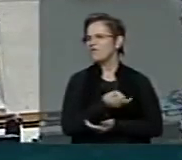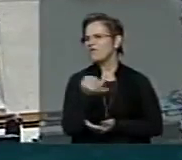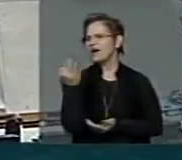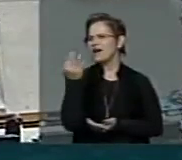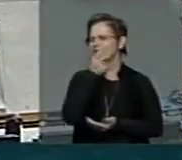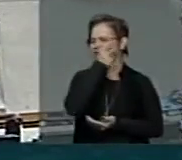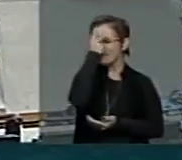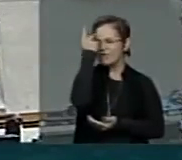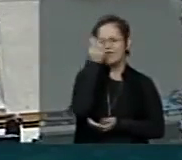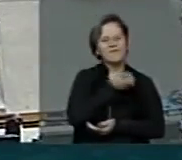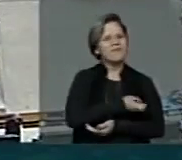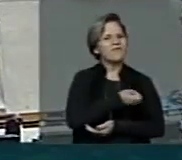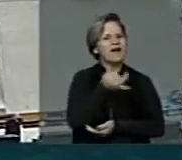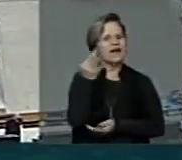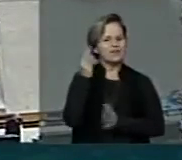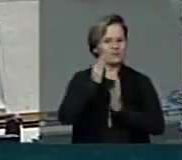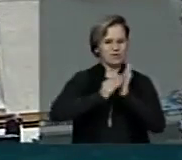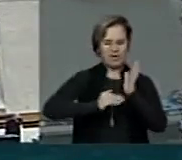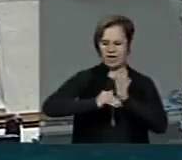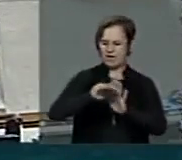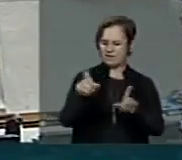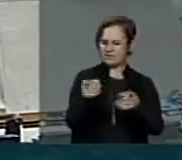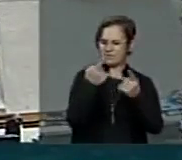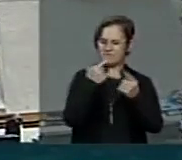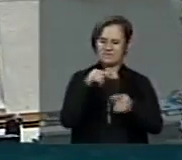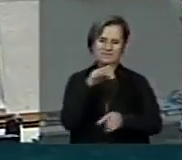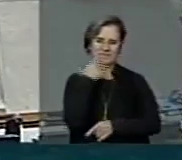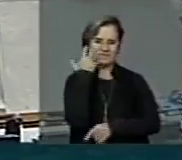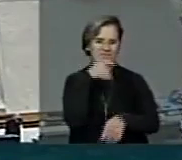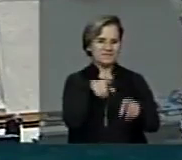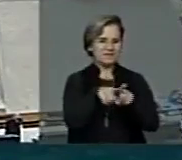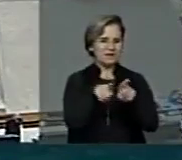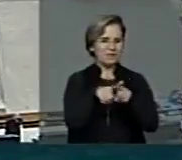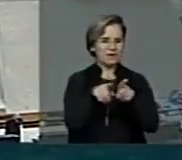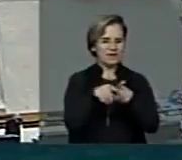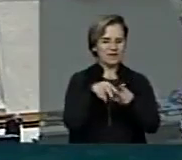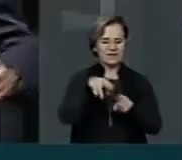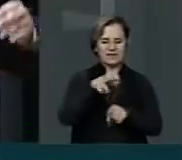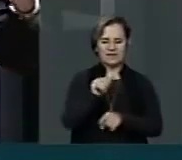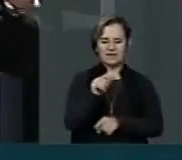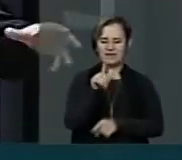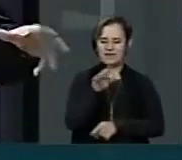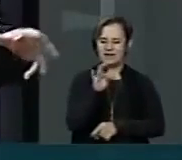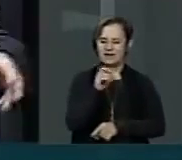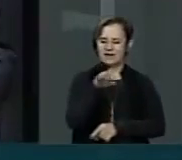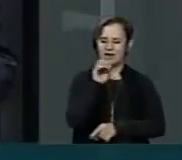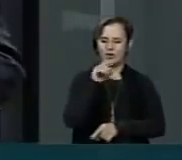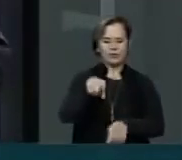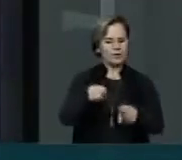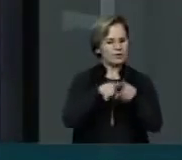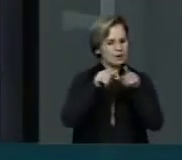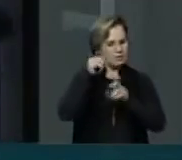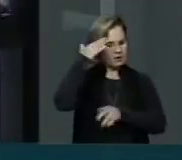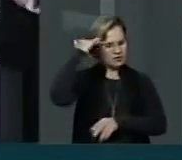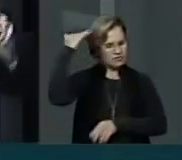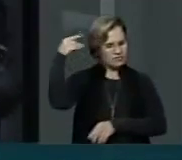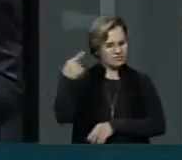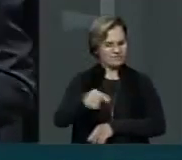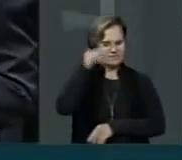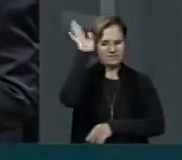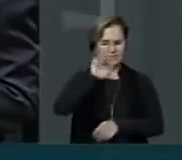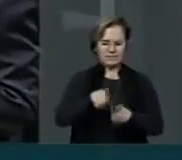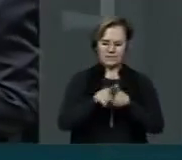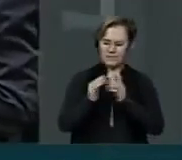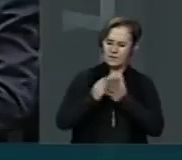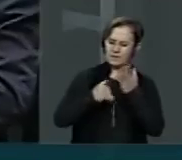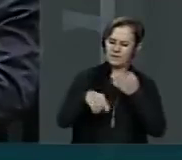outras dezenas, centenas de artistas, como foi o caso também do Eric Donaldson, que fez muito sucesso no Brasil, rodou em todas as